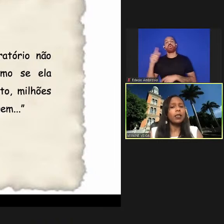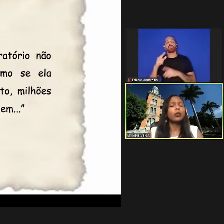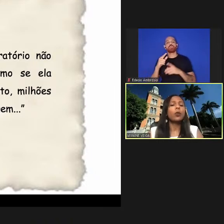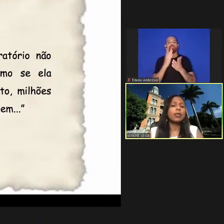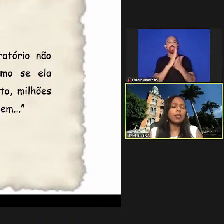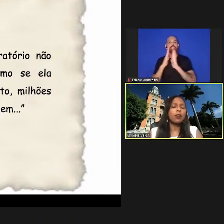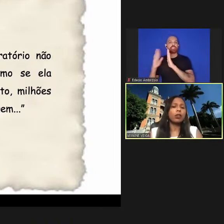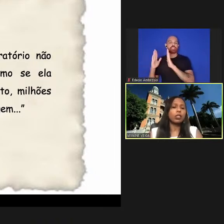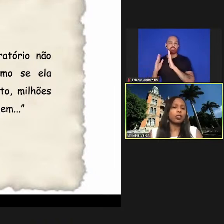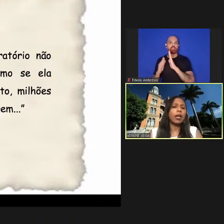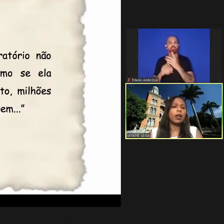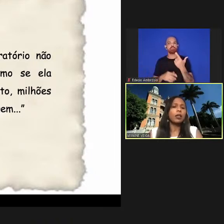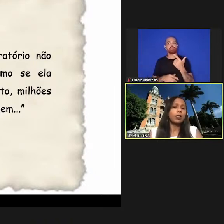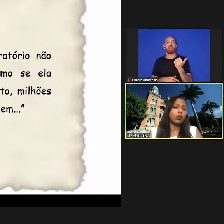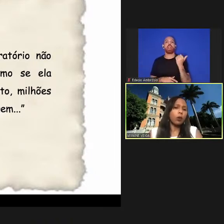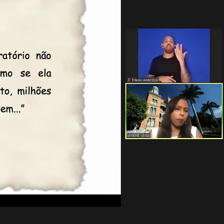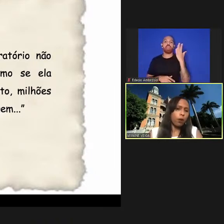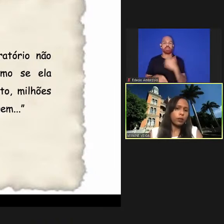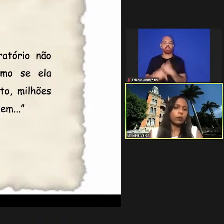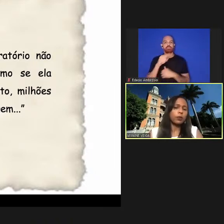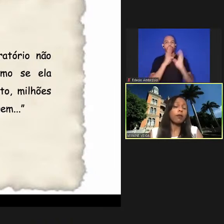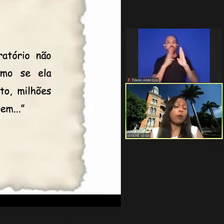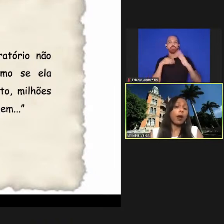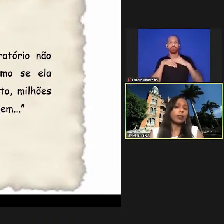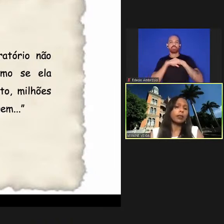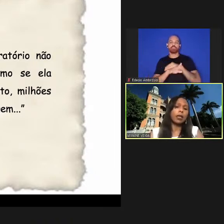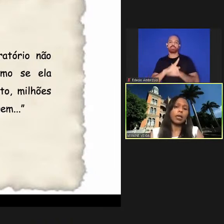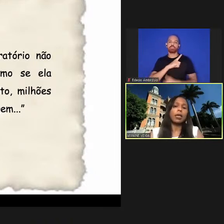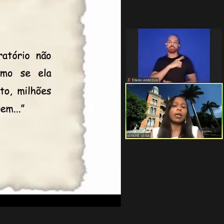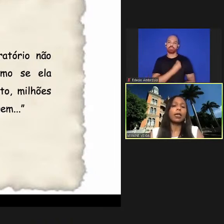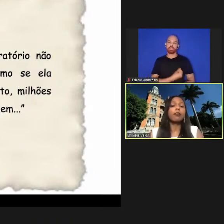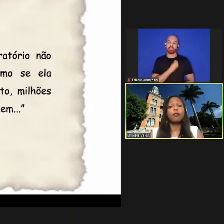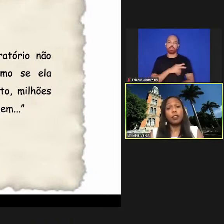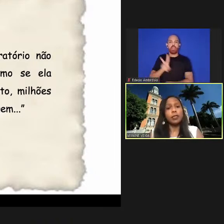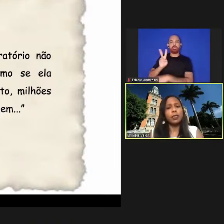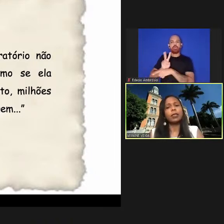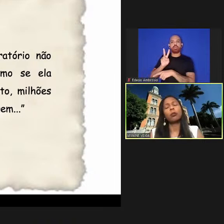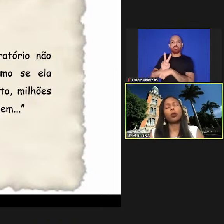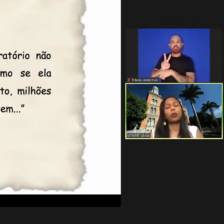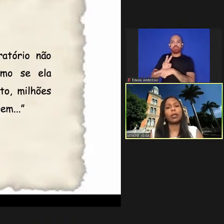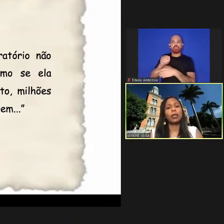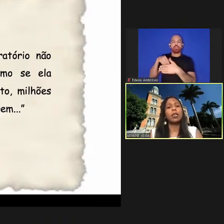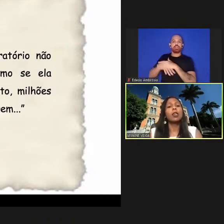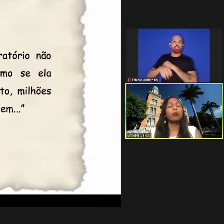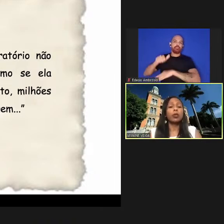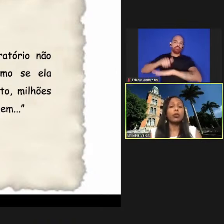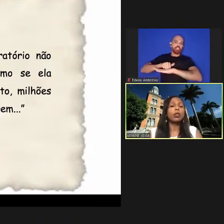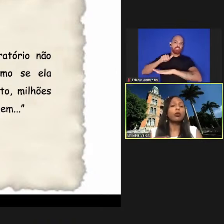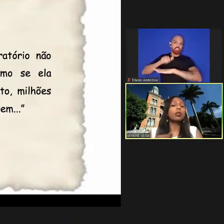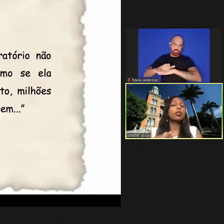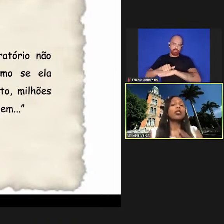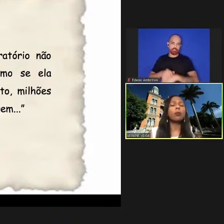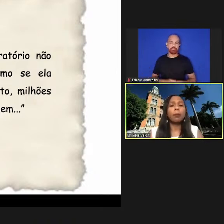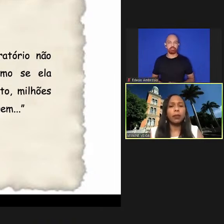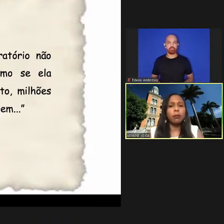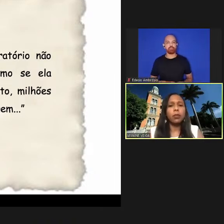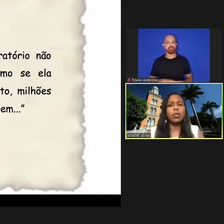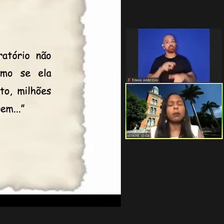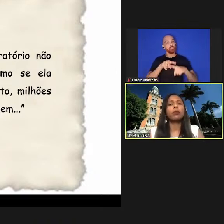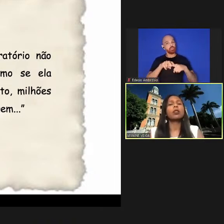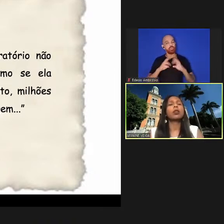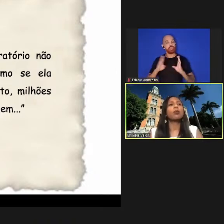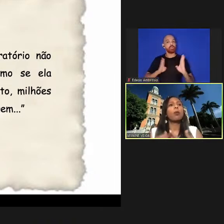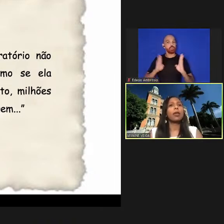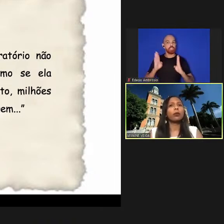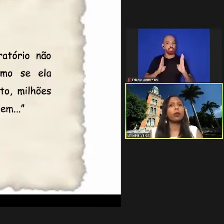além do acervo que está em sua posse com salvaguarda física na biblioteca por isso que durante uma pandemia